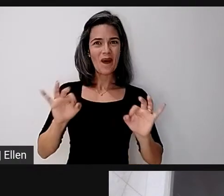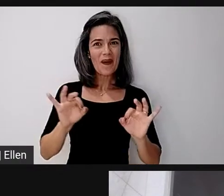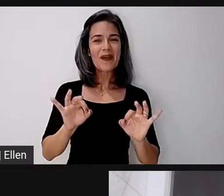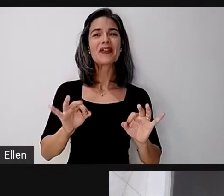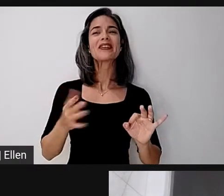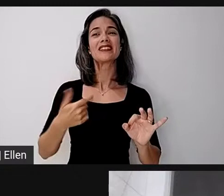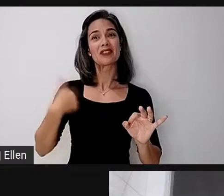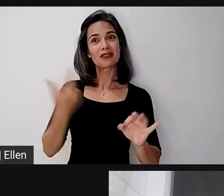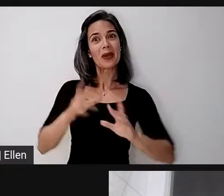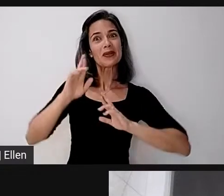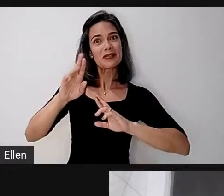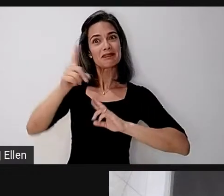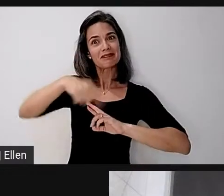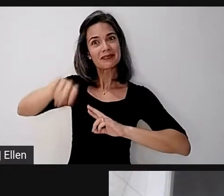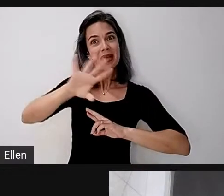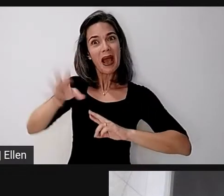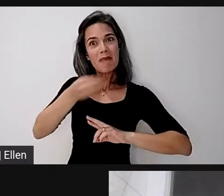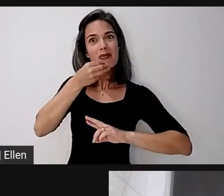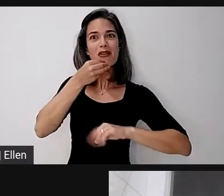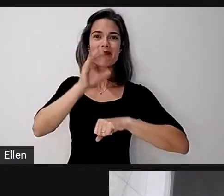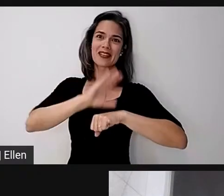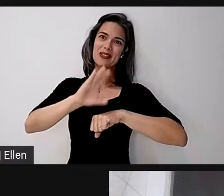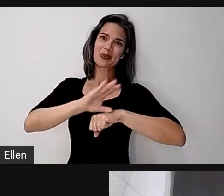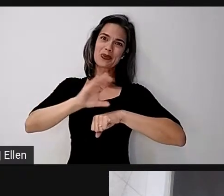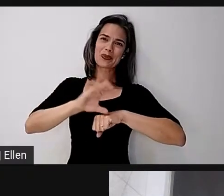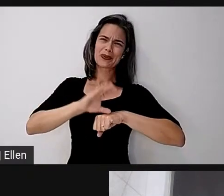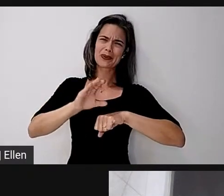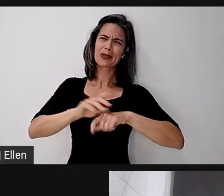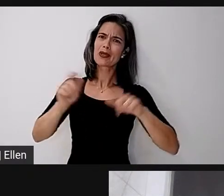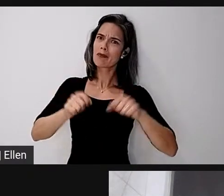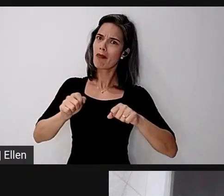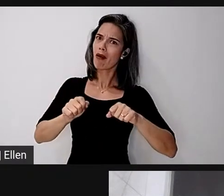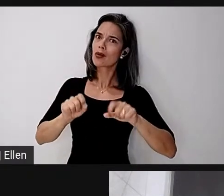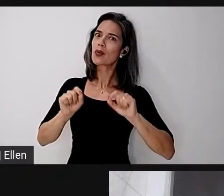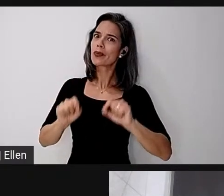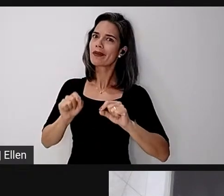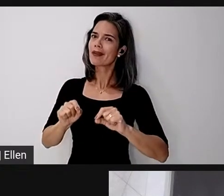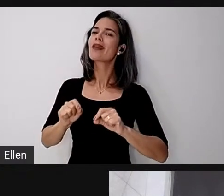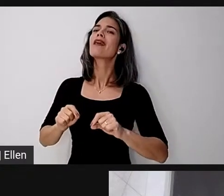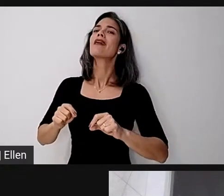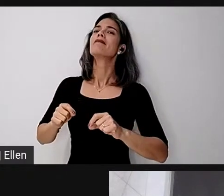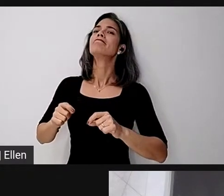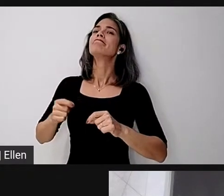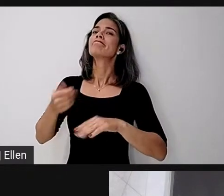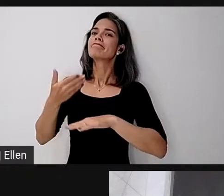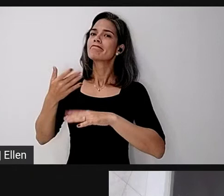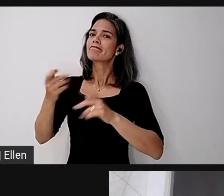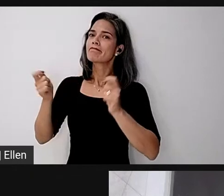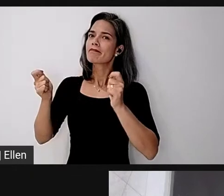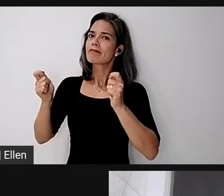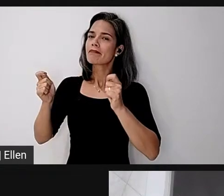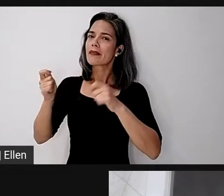desfrutem desse curso e aproveitem e possam aplicar, né? Para contribuir com a educação brasileira.